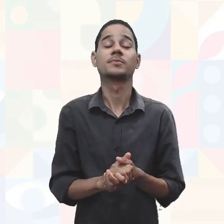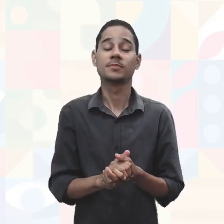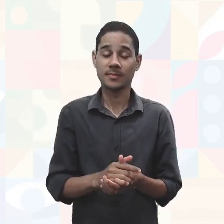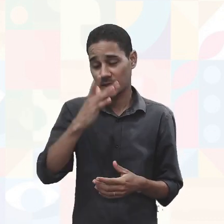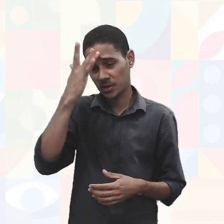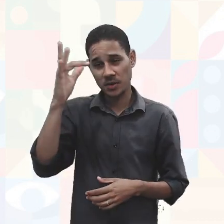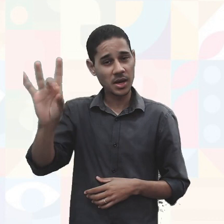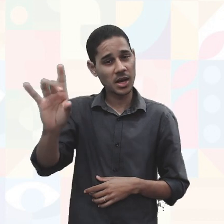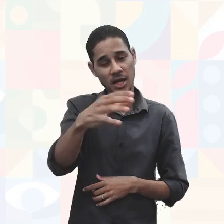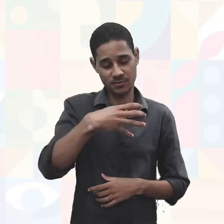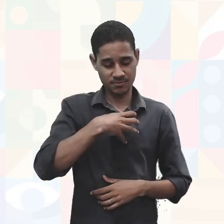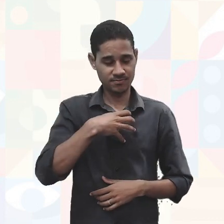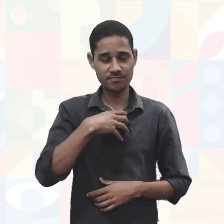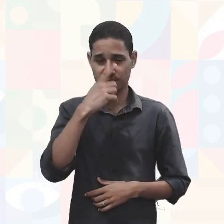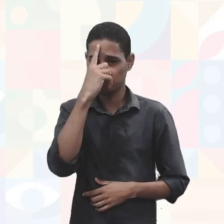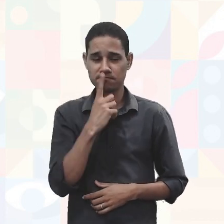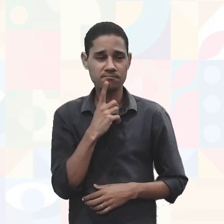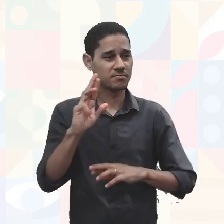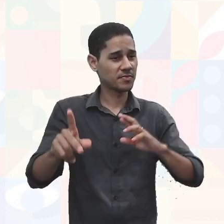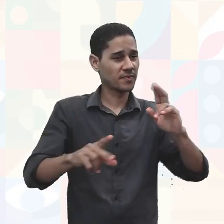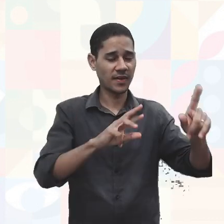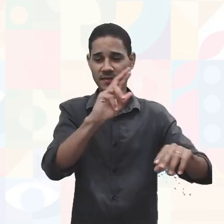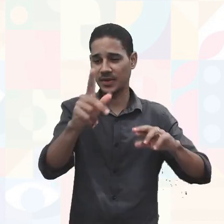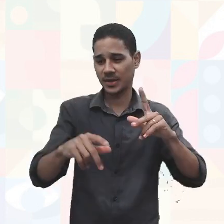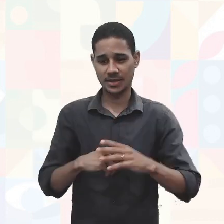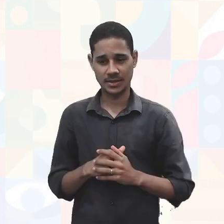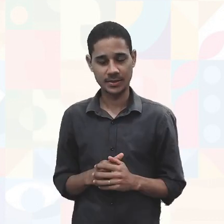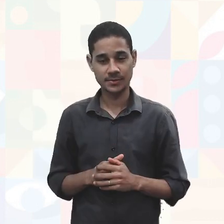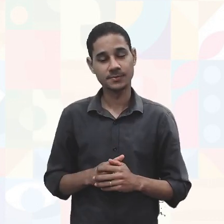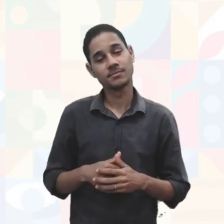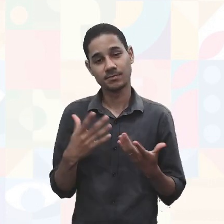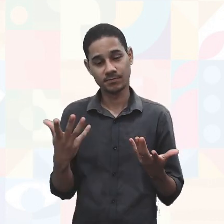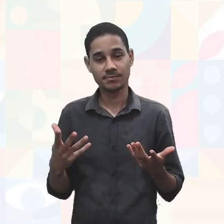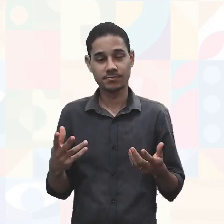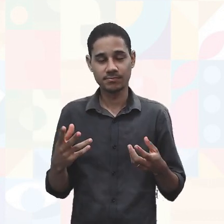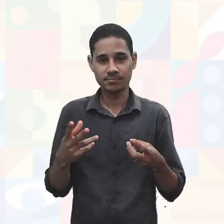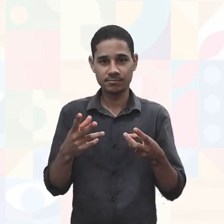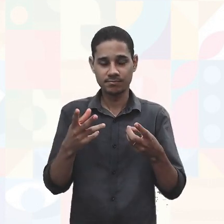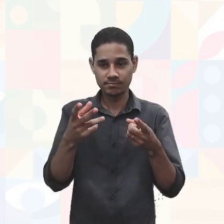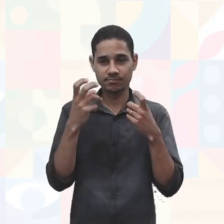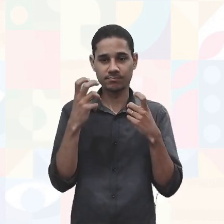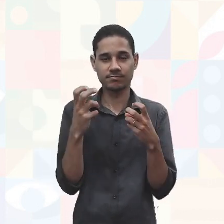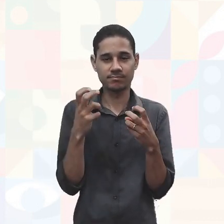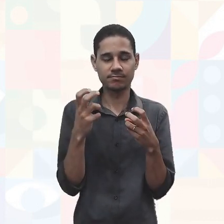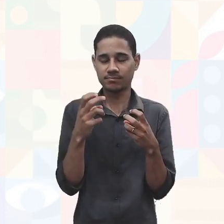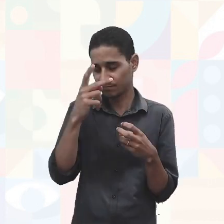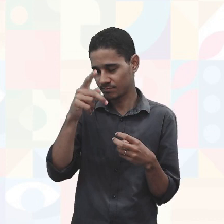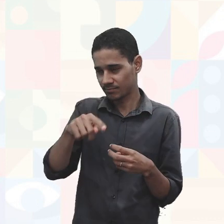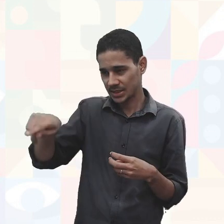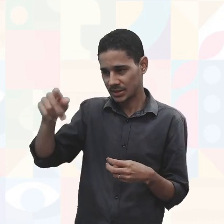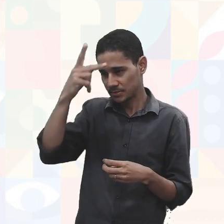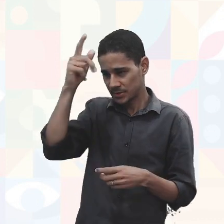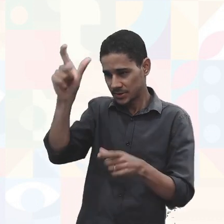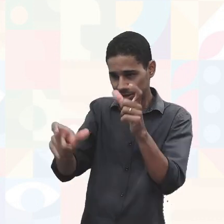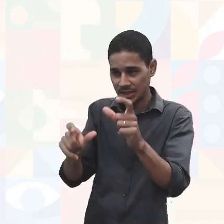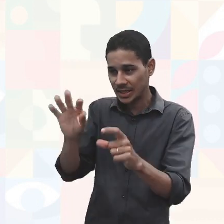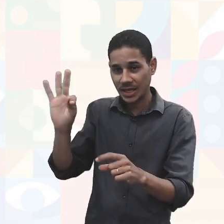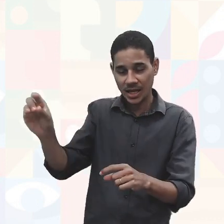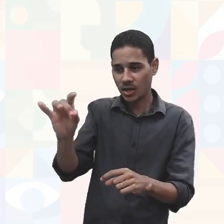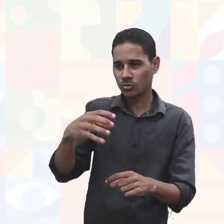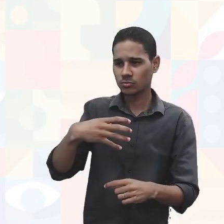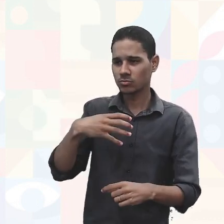tem o seu perfil. Com isso, percebemos que trabalhando nesse olhar no indivíduo no todo, teremos um resultado